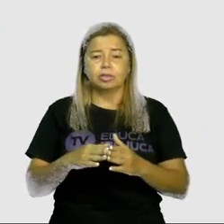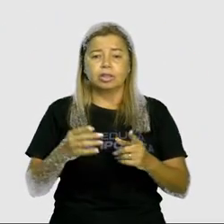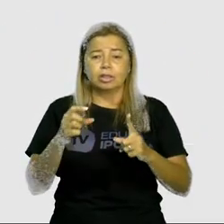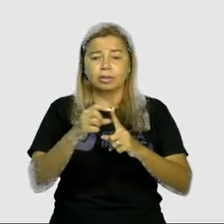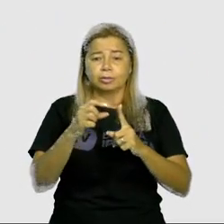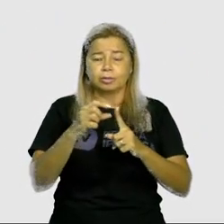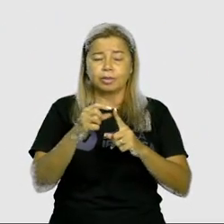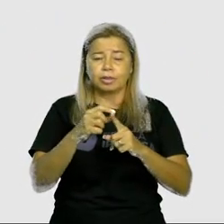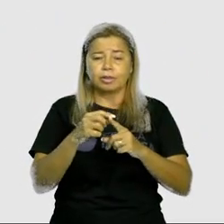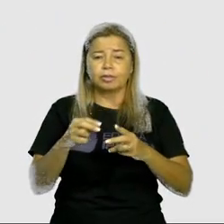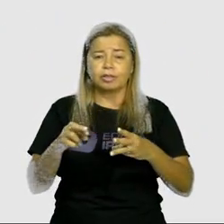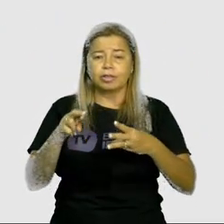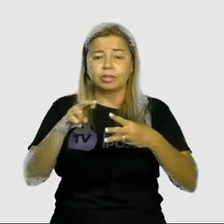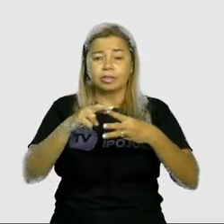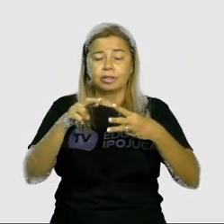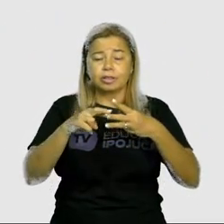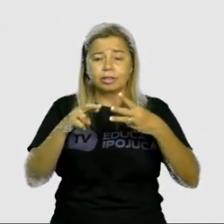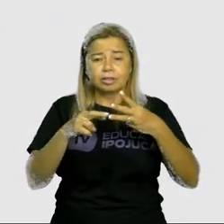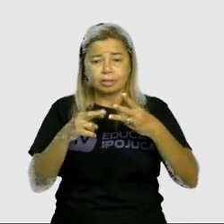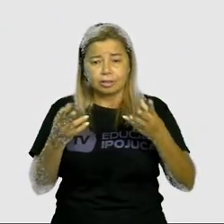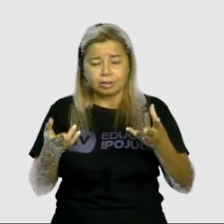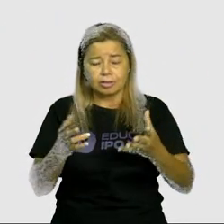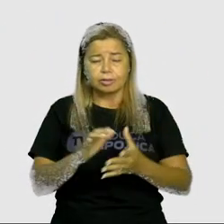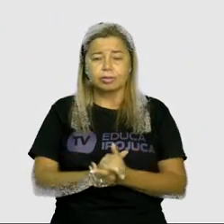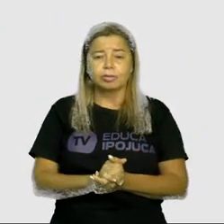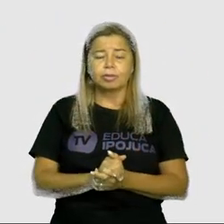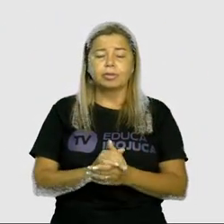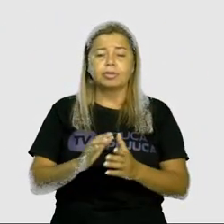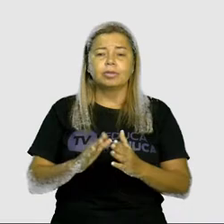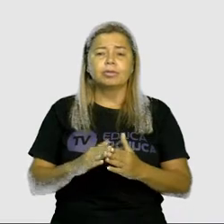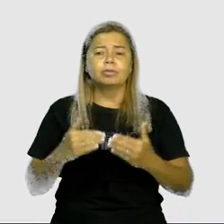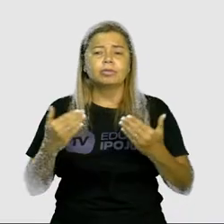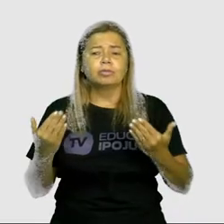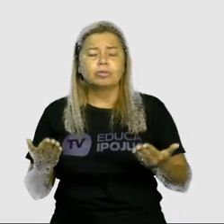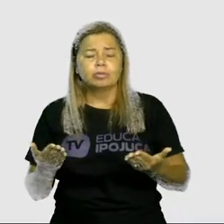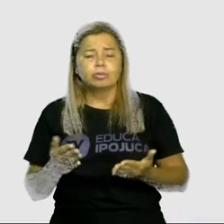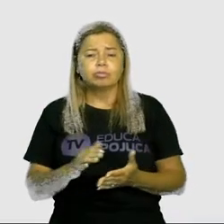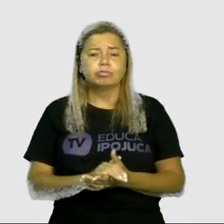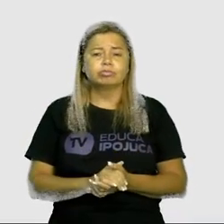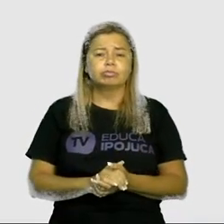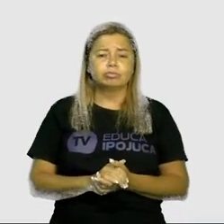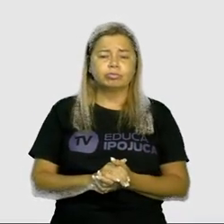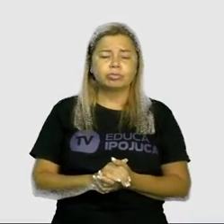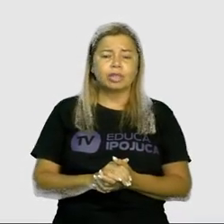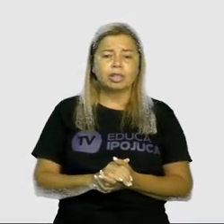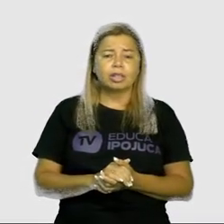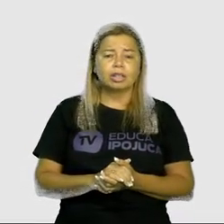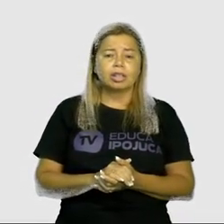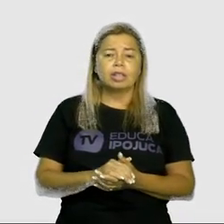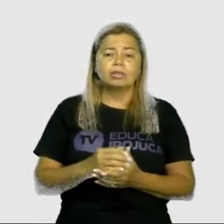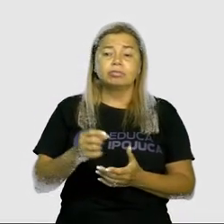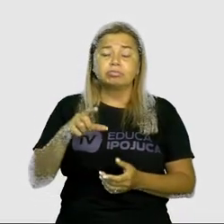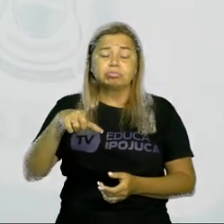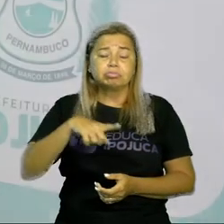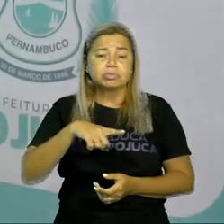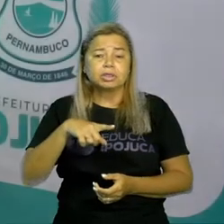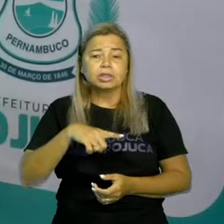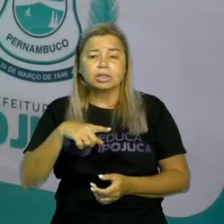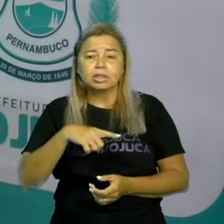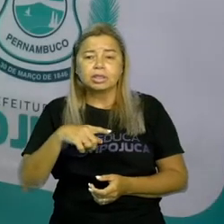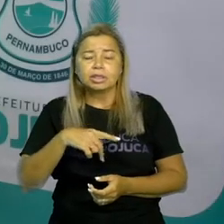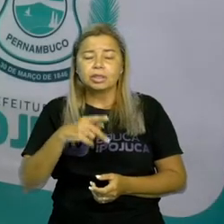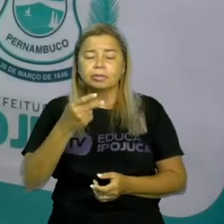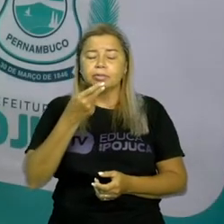uma com as outras ou possuem sonoridades parecidas. E aí,